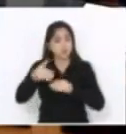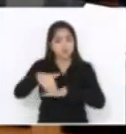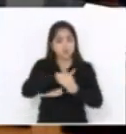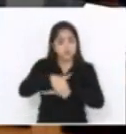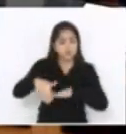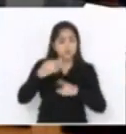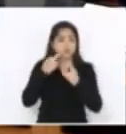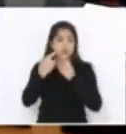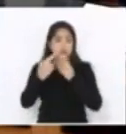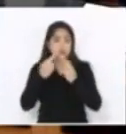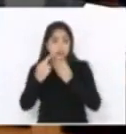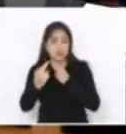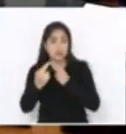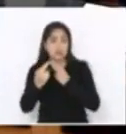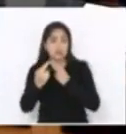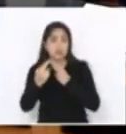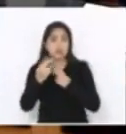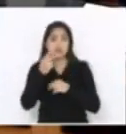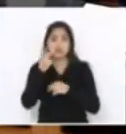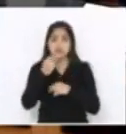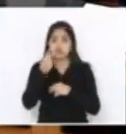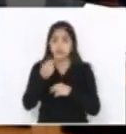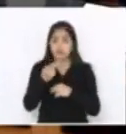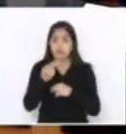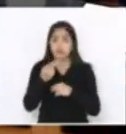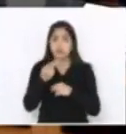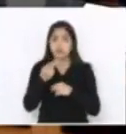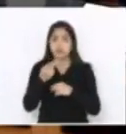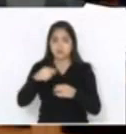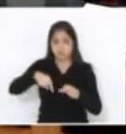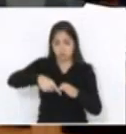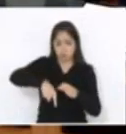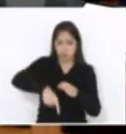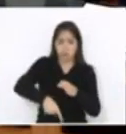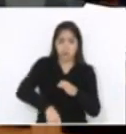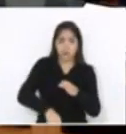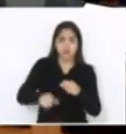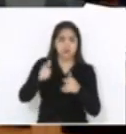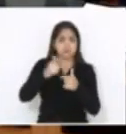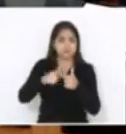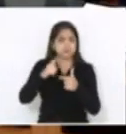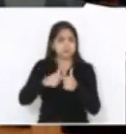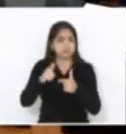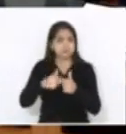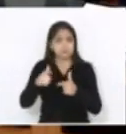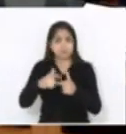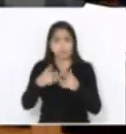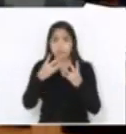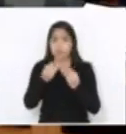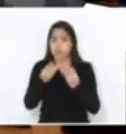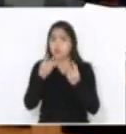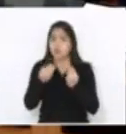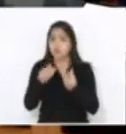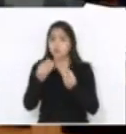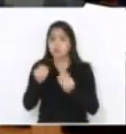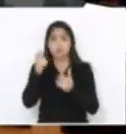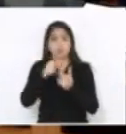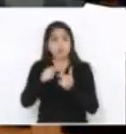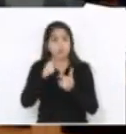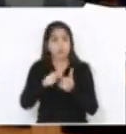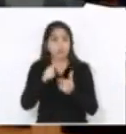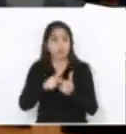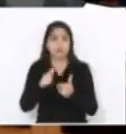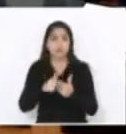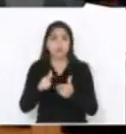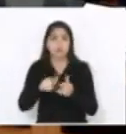diz que, olha, tem buraco pedindo lugar. Tem buraco que está fora, no